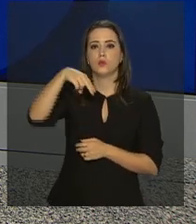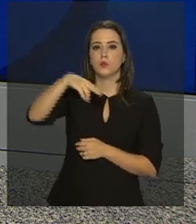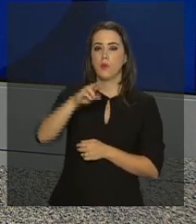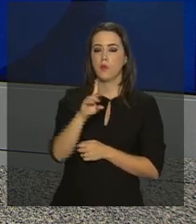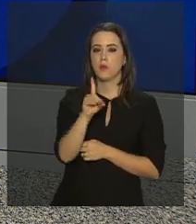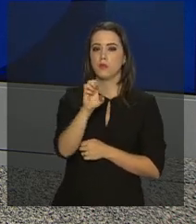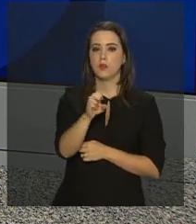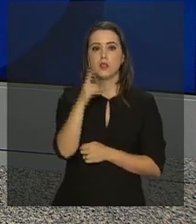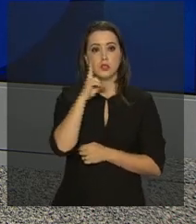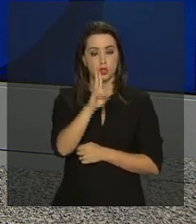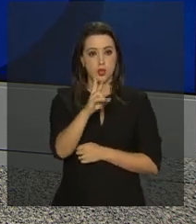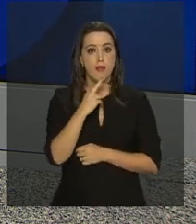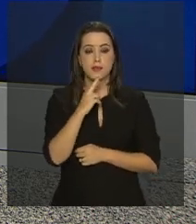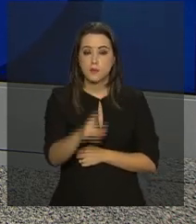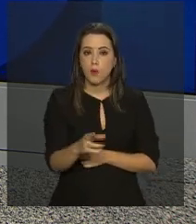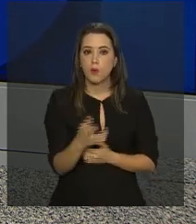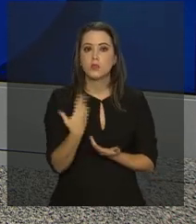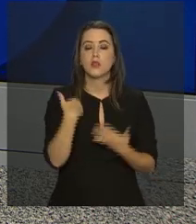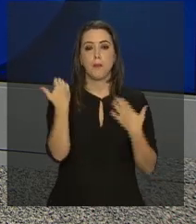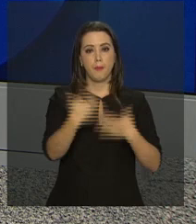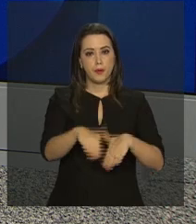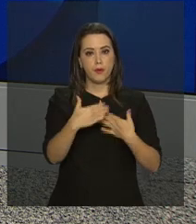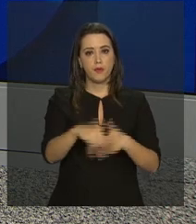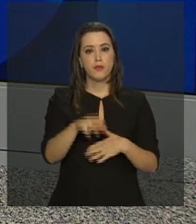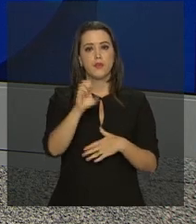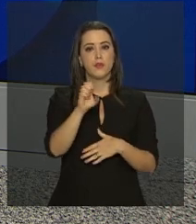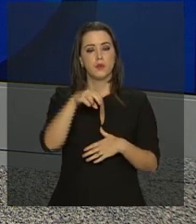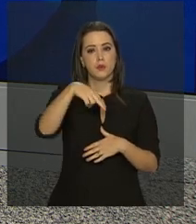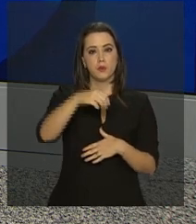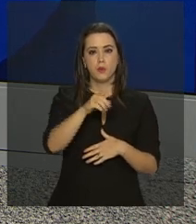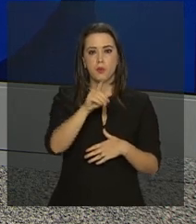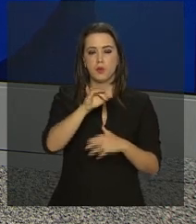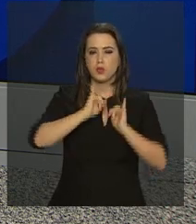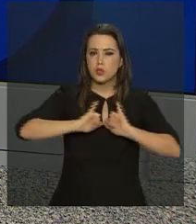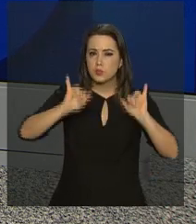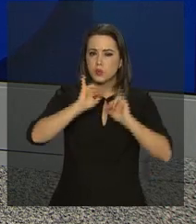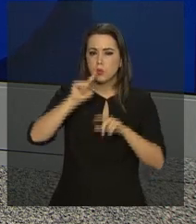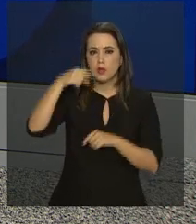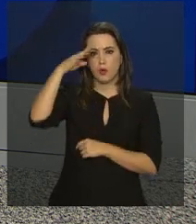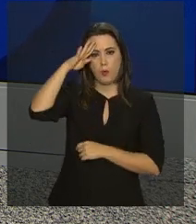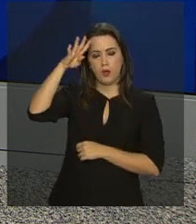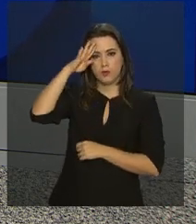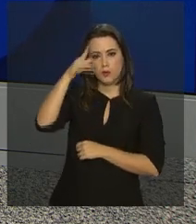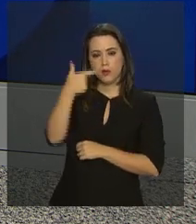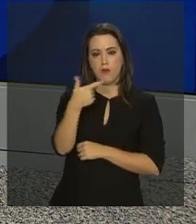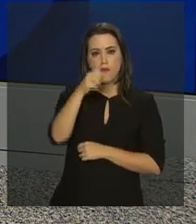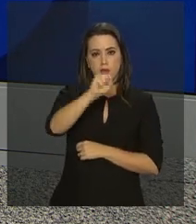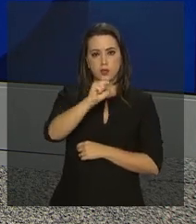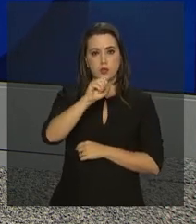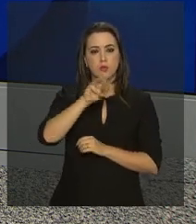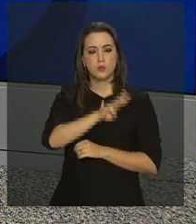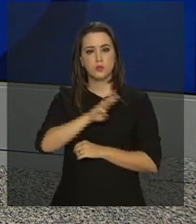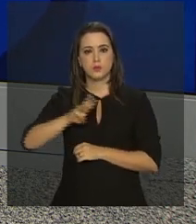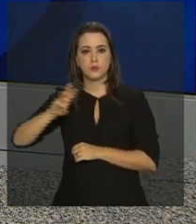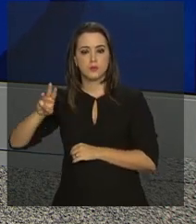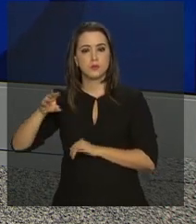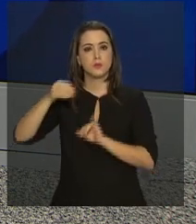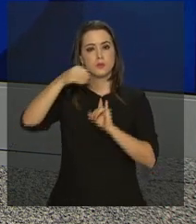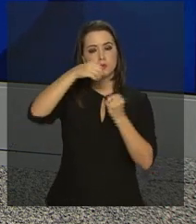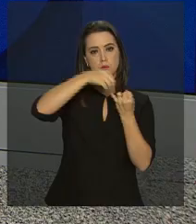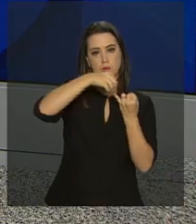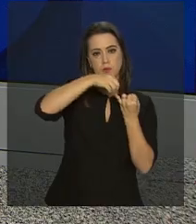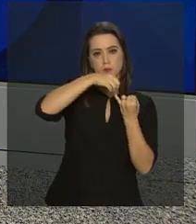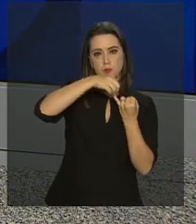eles. Os gabaritos preliminares das provas do Enad vão ser publicados a partir de quarta-feira, dia 28, no site inep